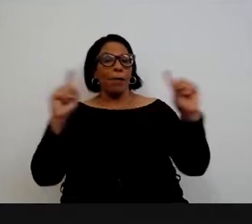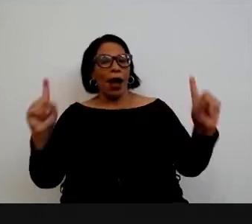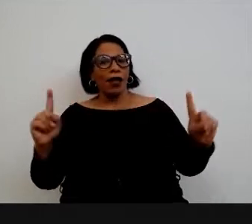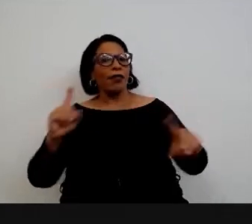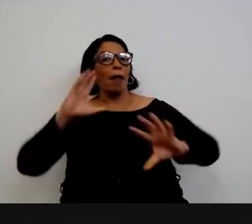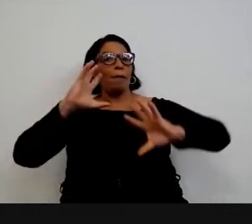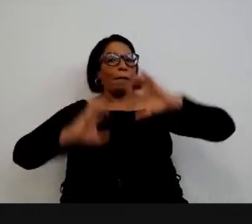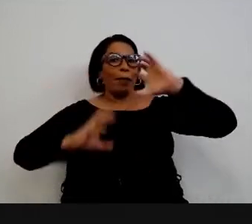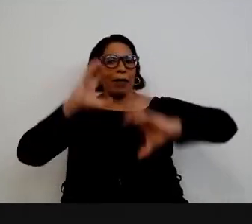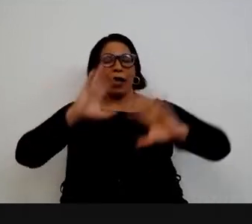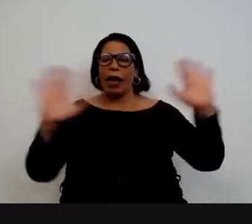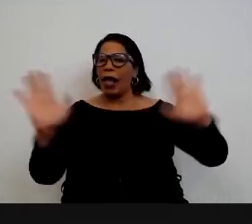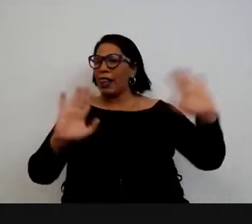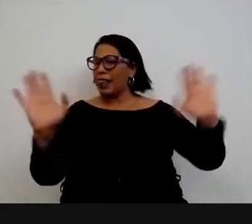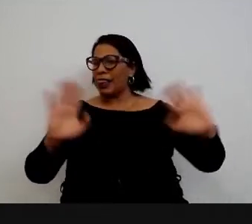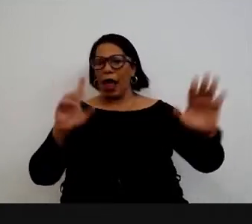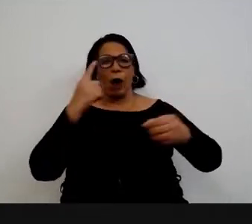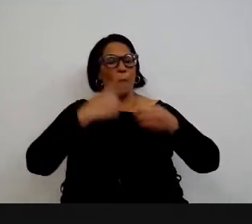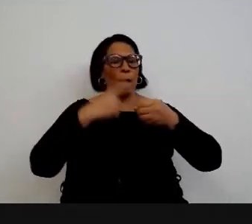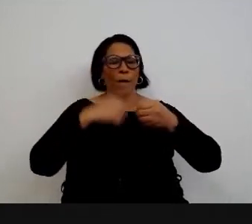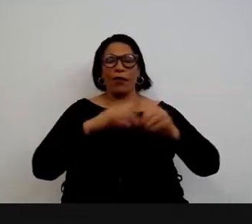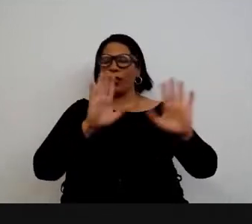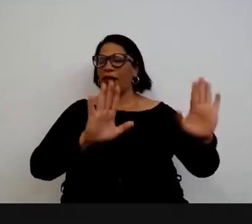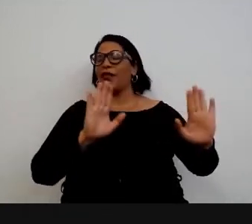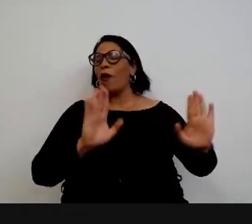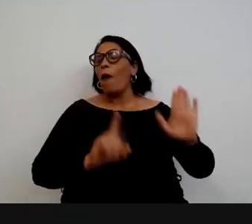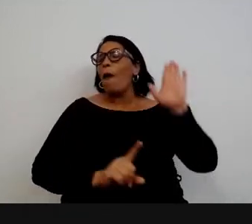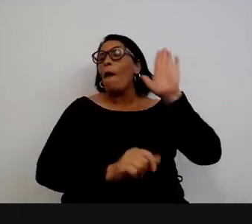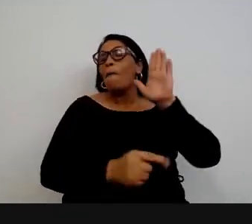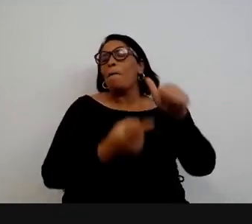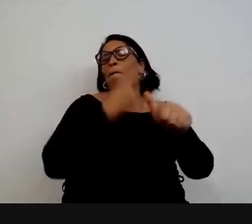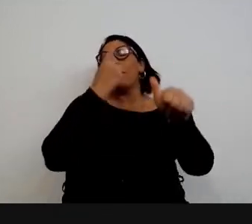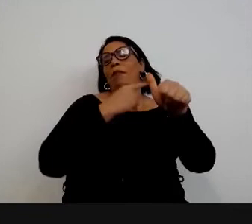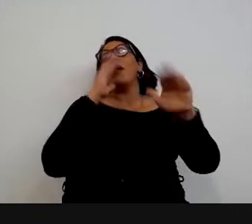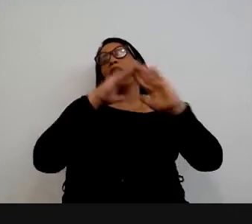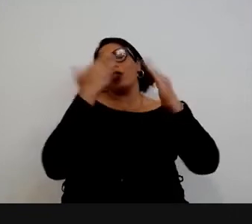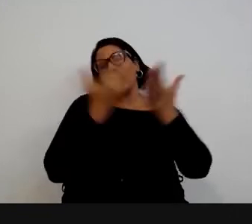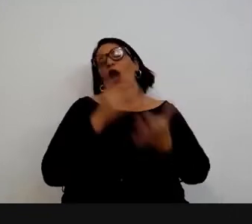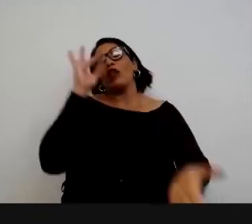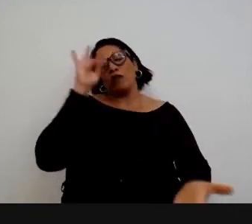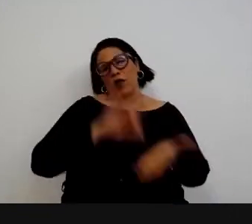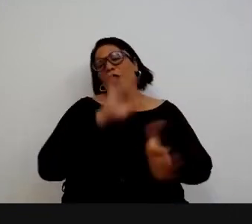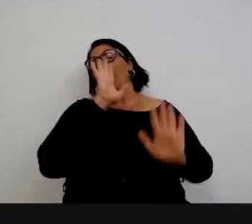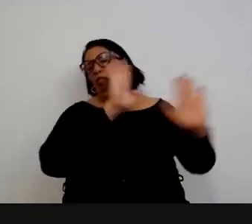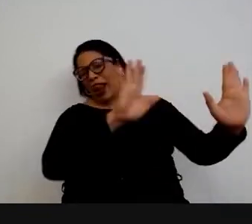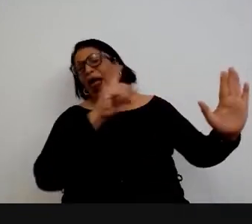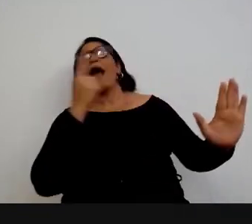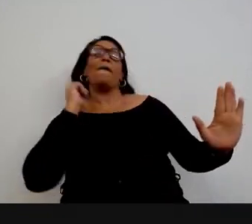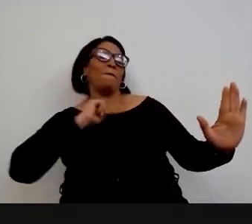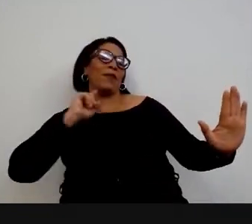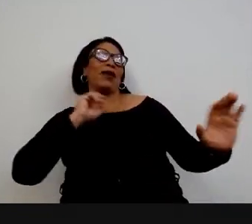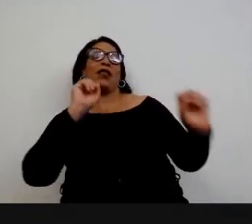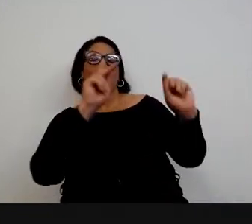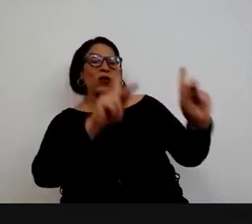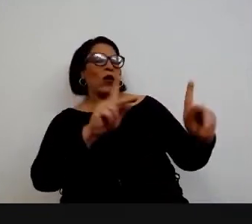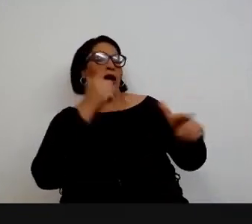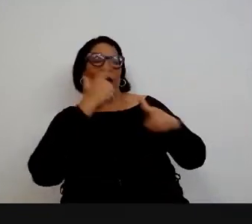criar intriga com nossos amigos mineiros, então, vamos deixar essa titularidade com o Minas,